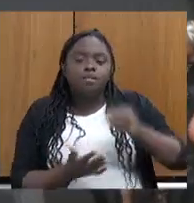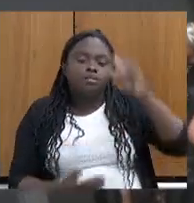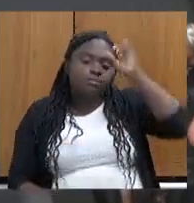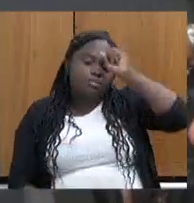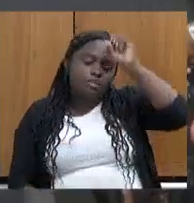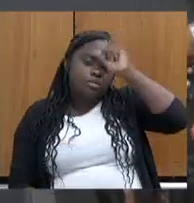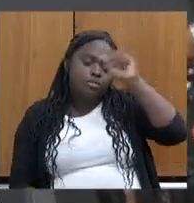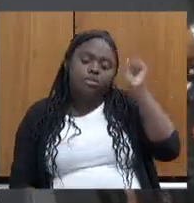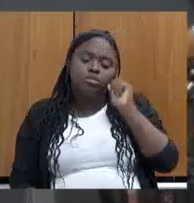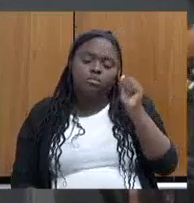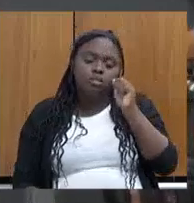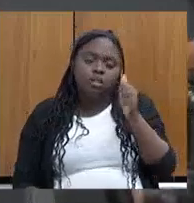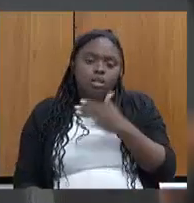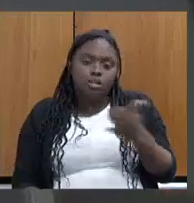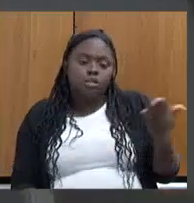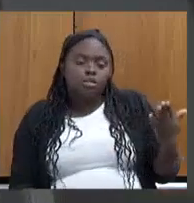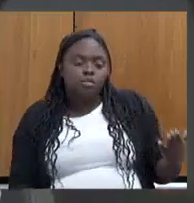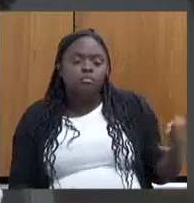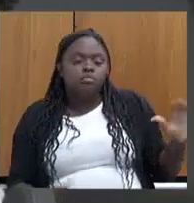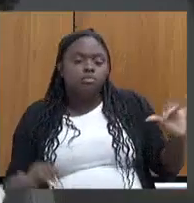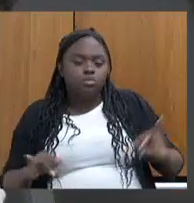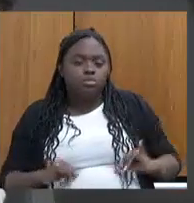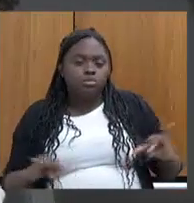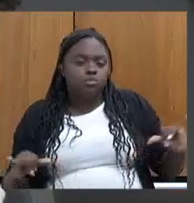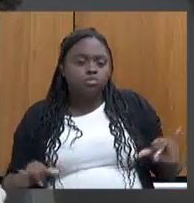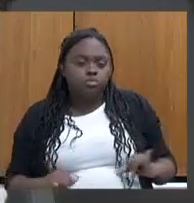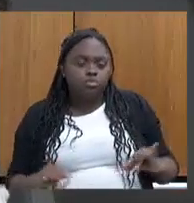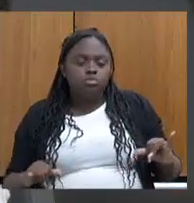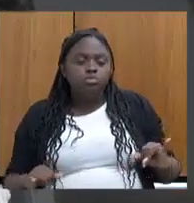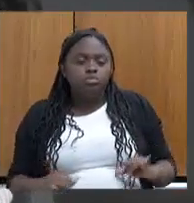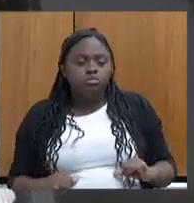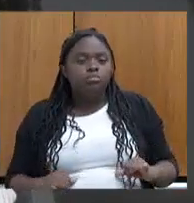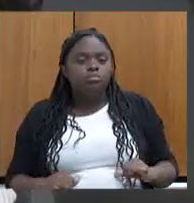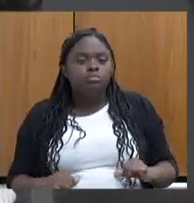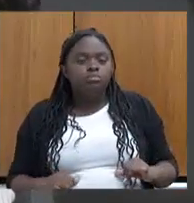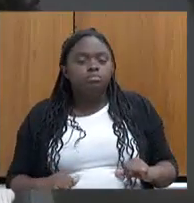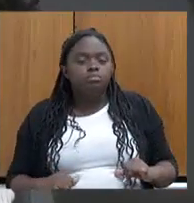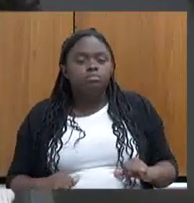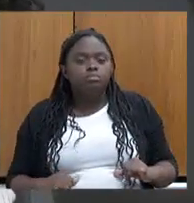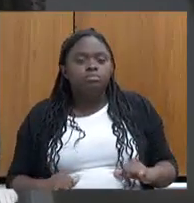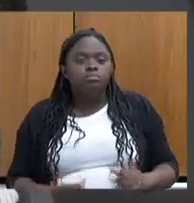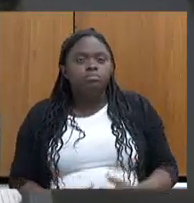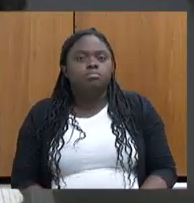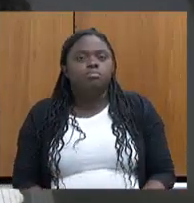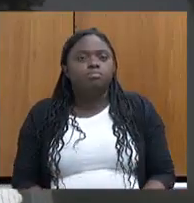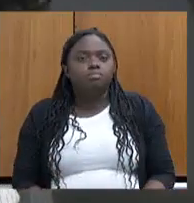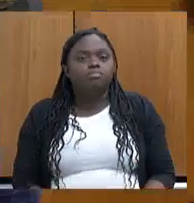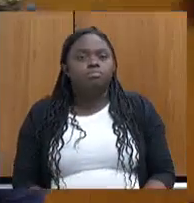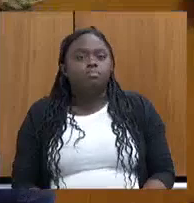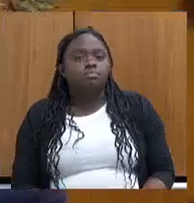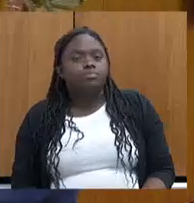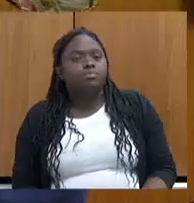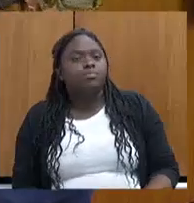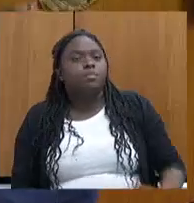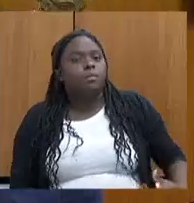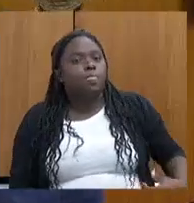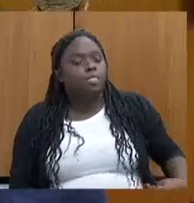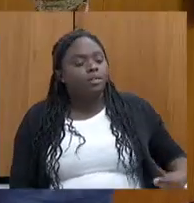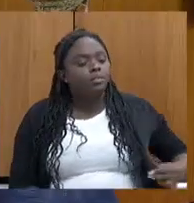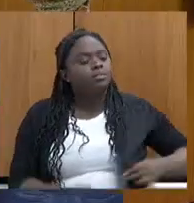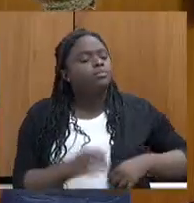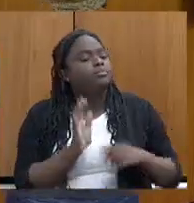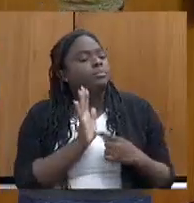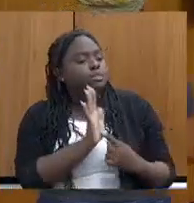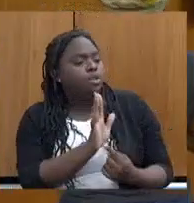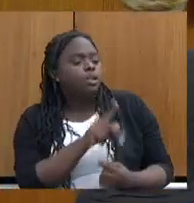As mulheres também que sofrem sobre... A senhora trouxe, a senhora trouxe na sua